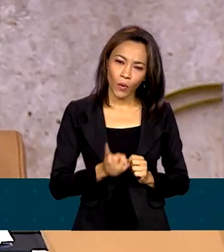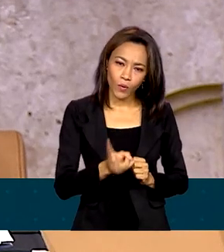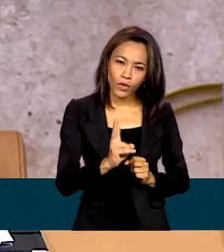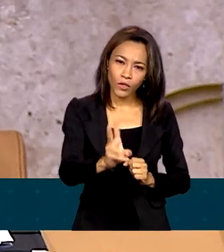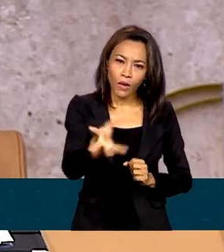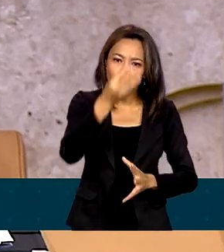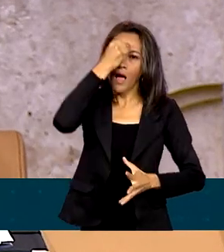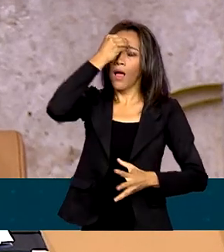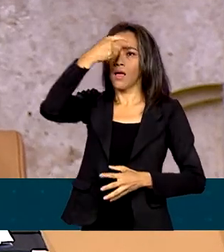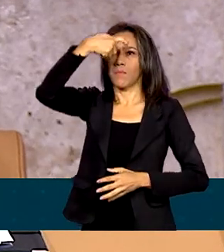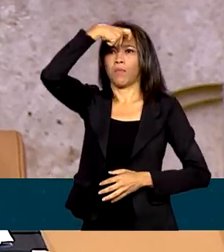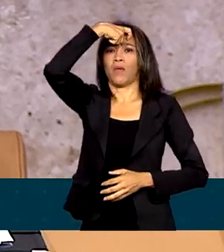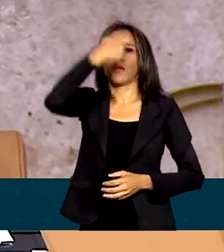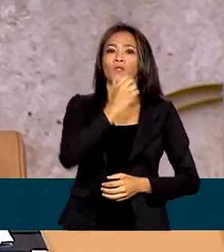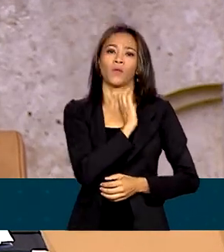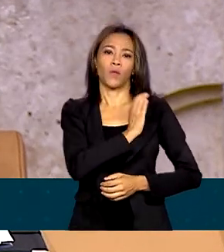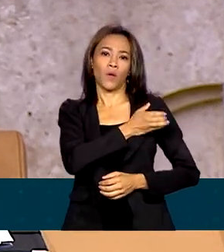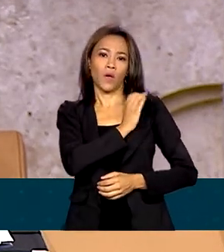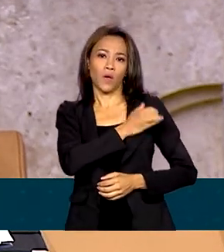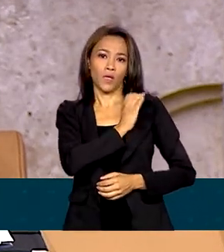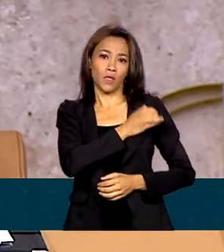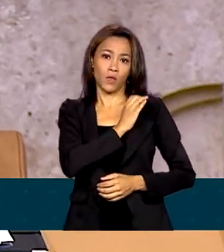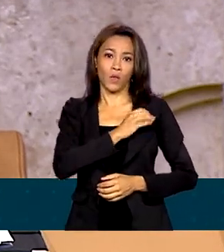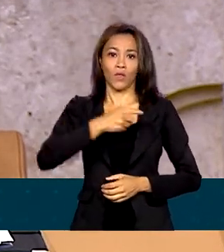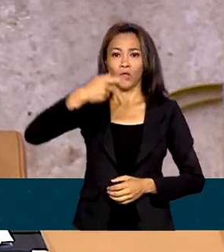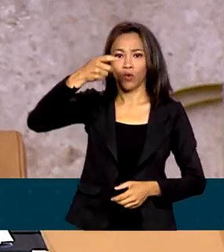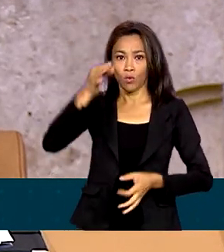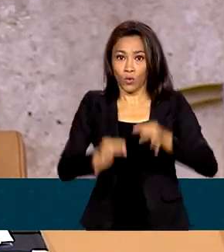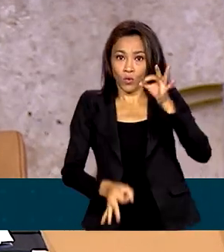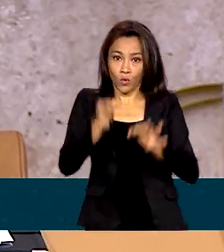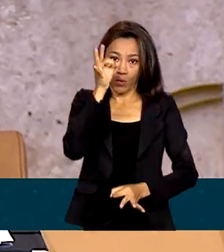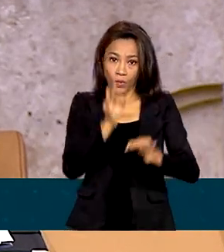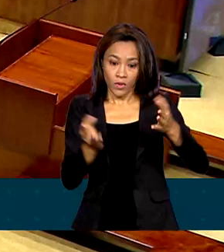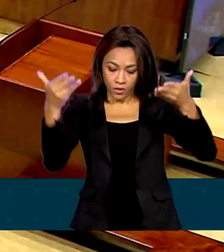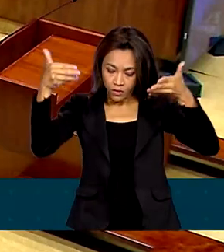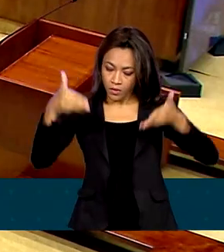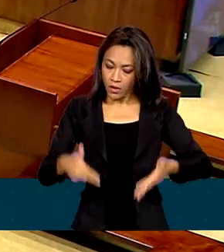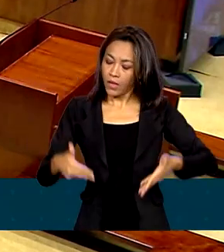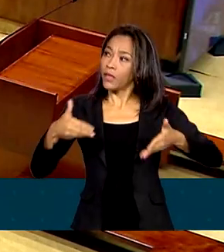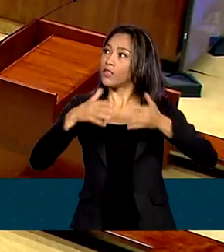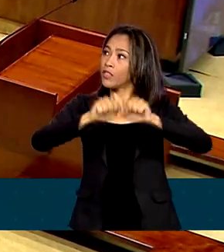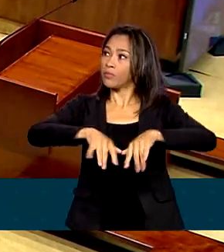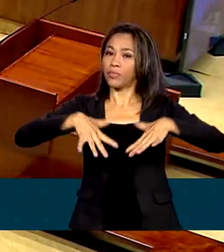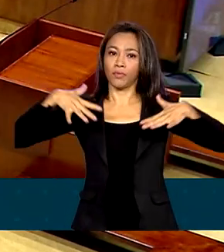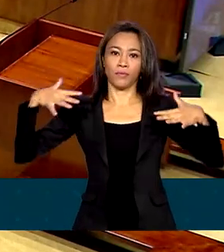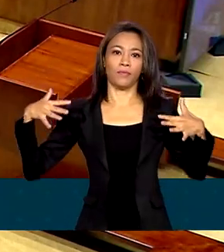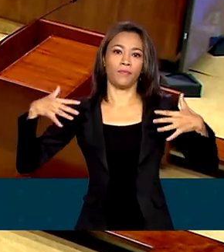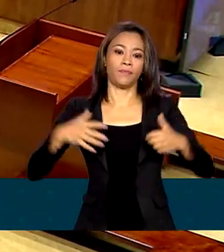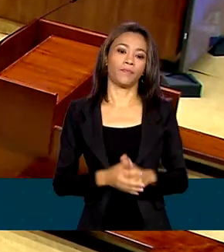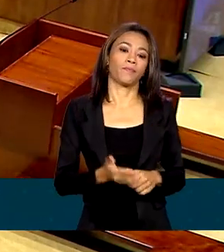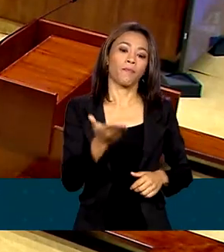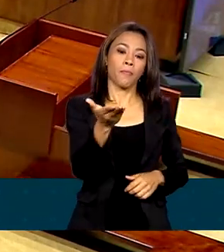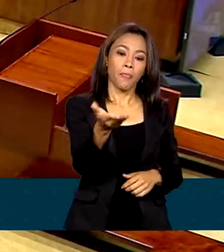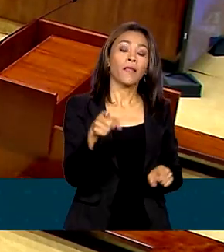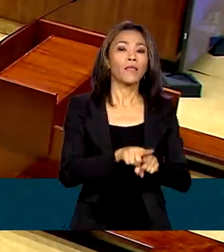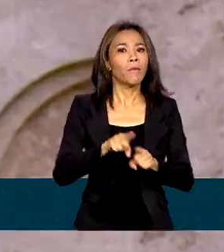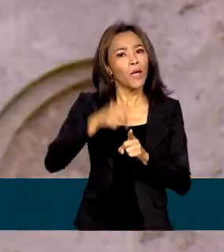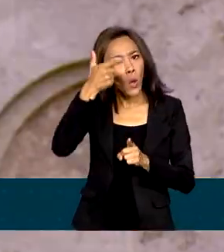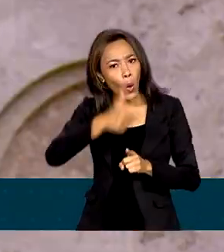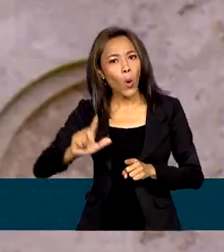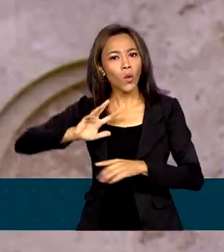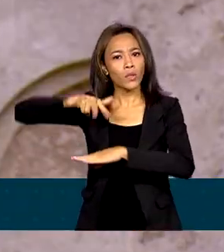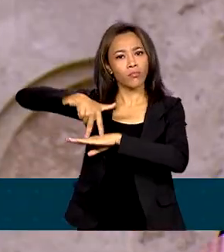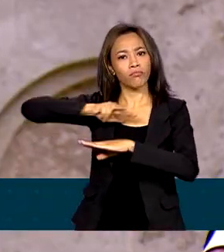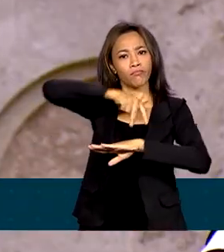mentes e os corações dos juízes desta Corte Suprema. Em seguida, discursaram outras autoridades.